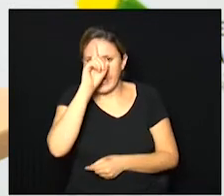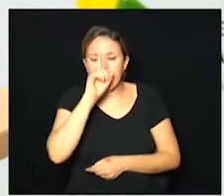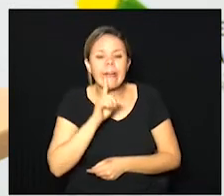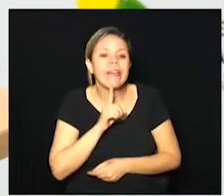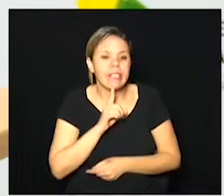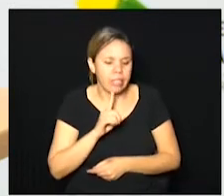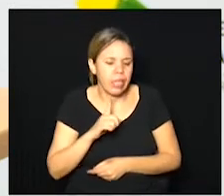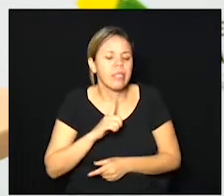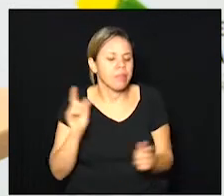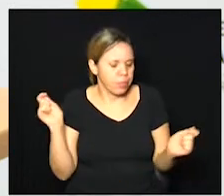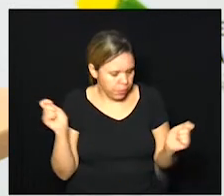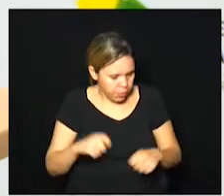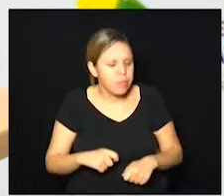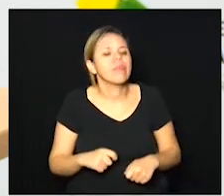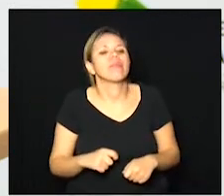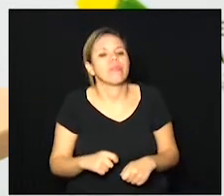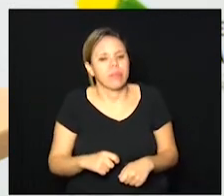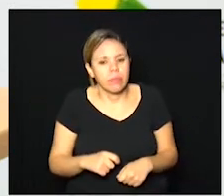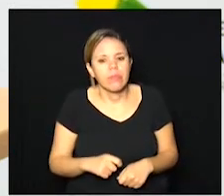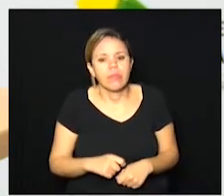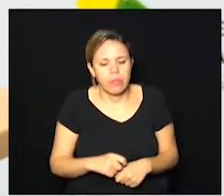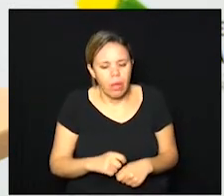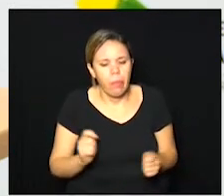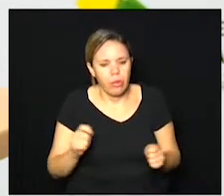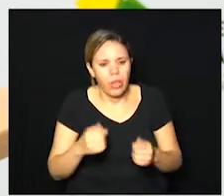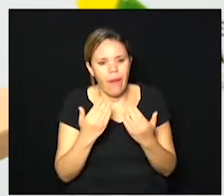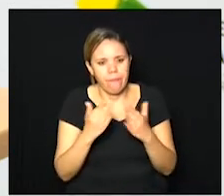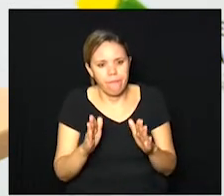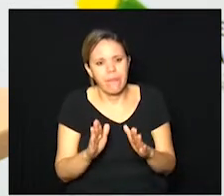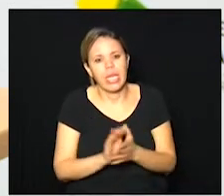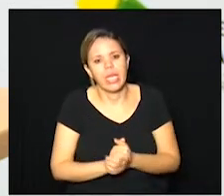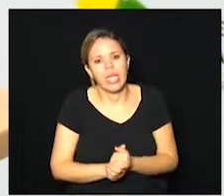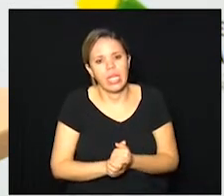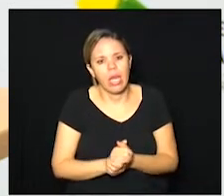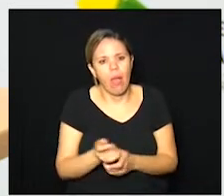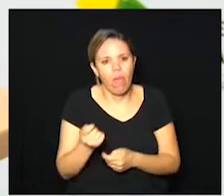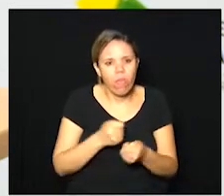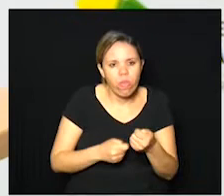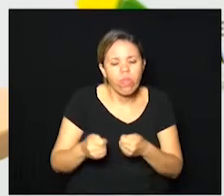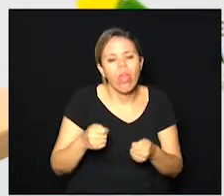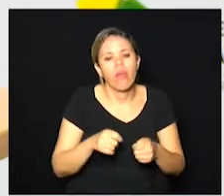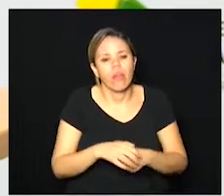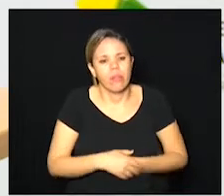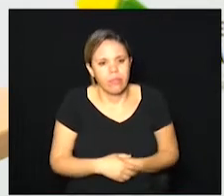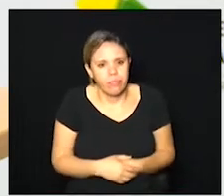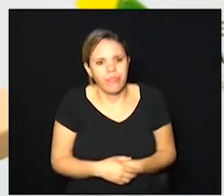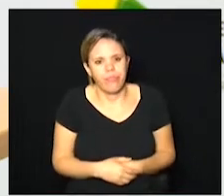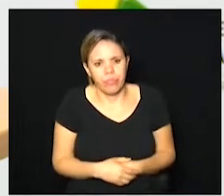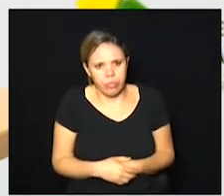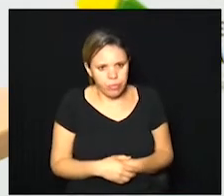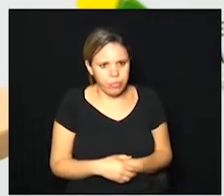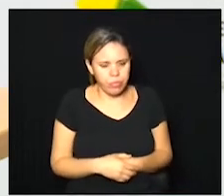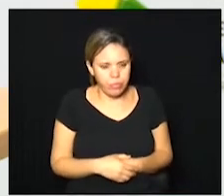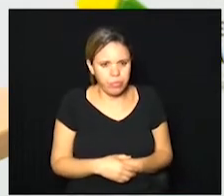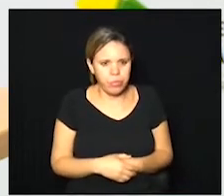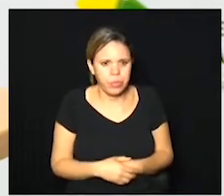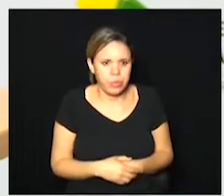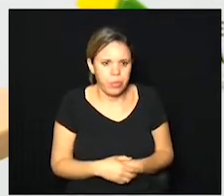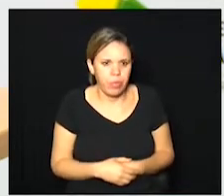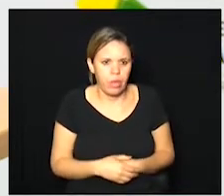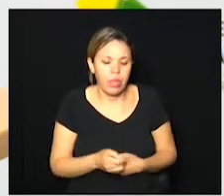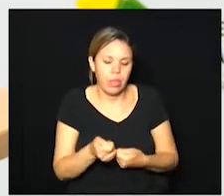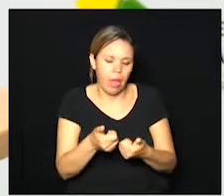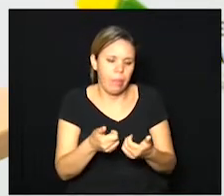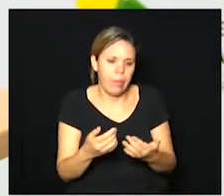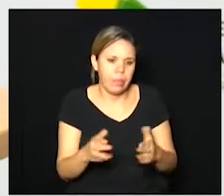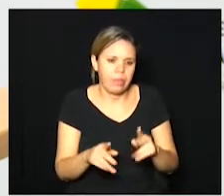teremos condição para poder fazer esse esse para distensionar né para as pessoas